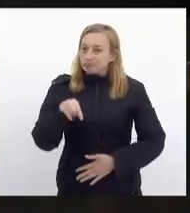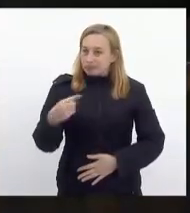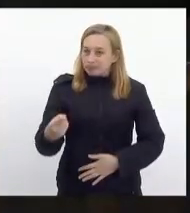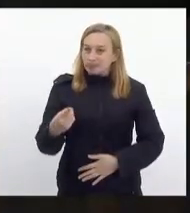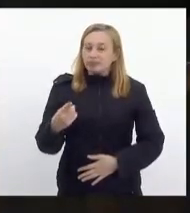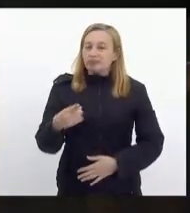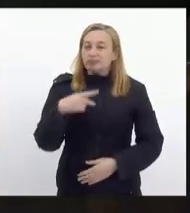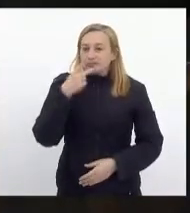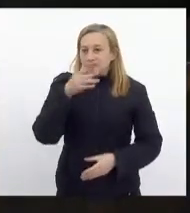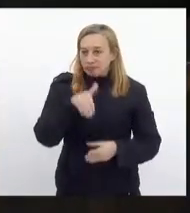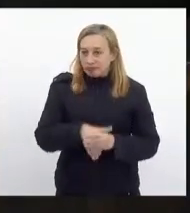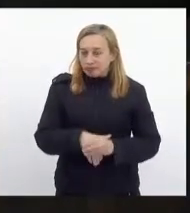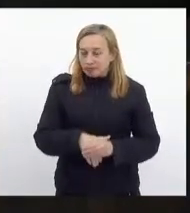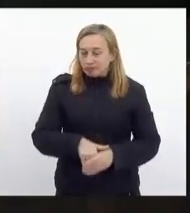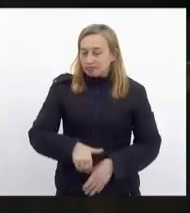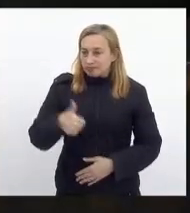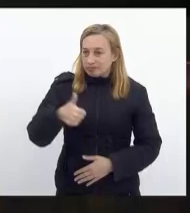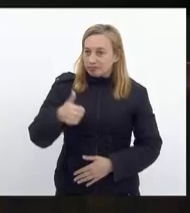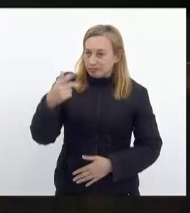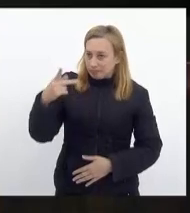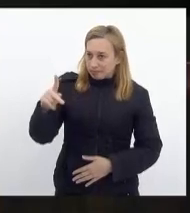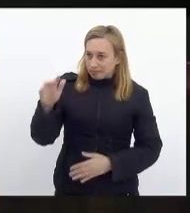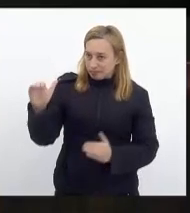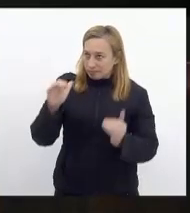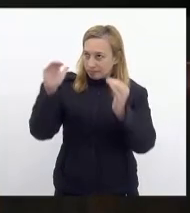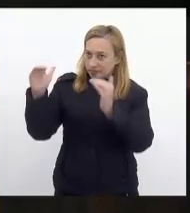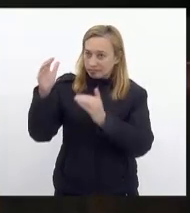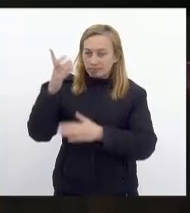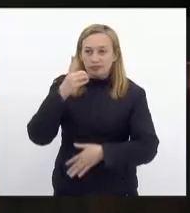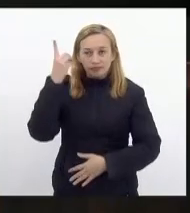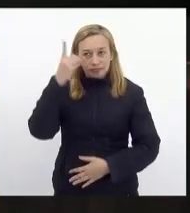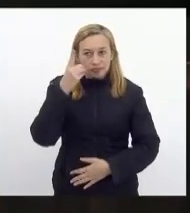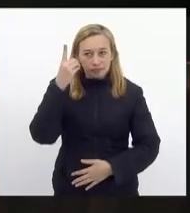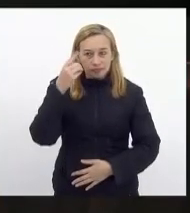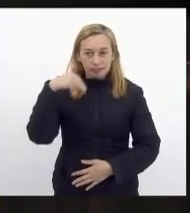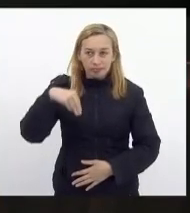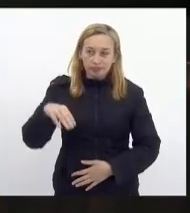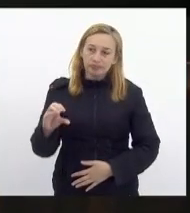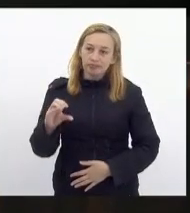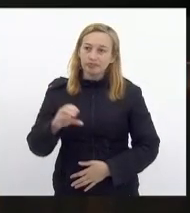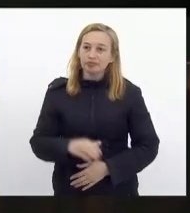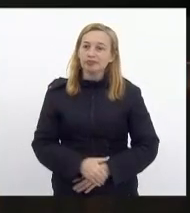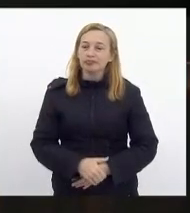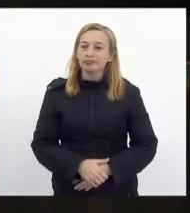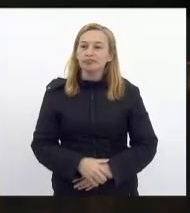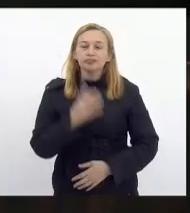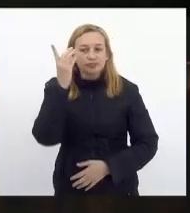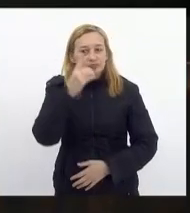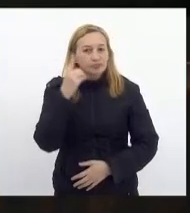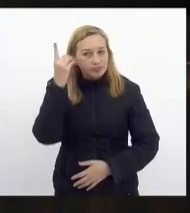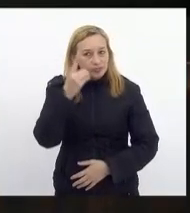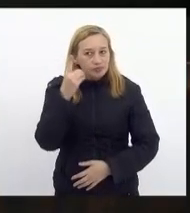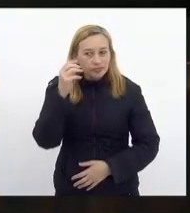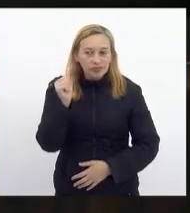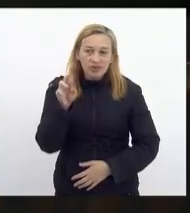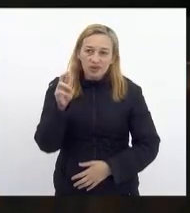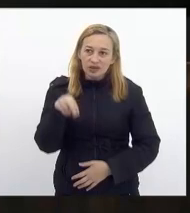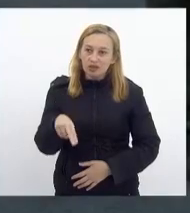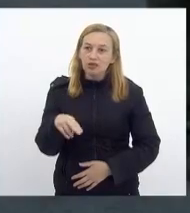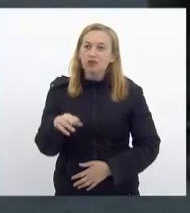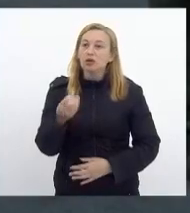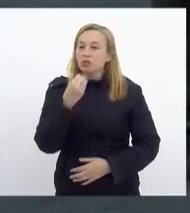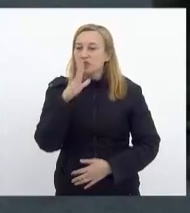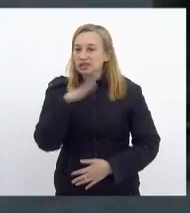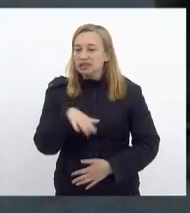seguida a declaração, a primeira declaração é a de V. Exª, deputado Carlos Mink. O deputado Anderson Moraes. Boa tarde,